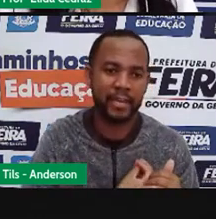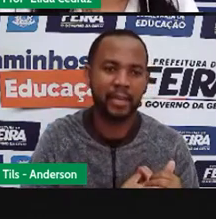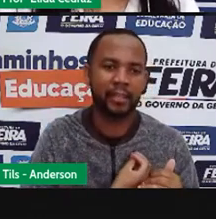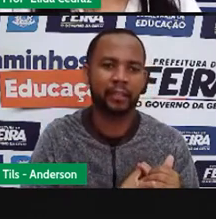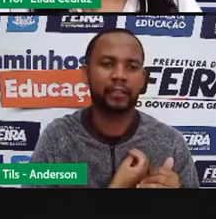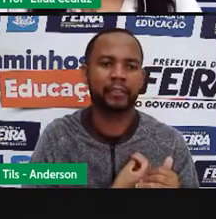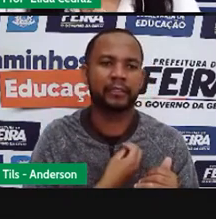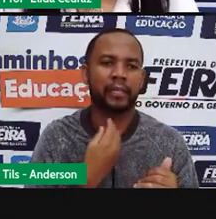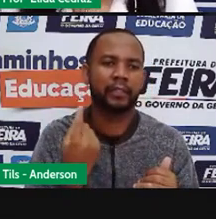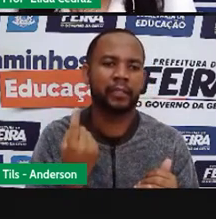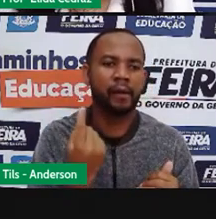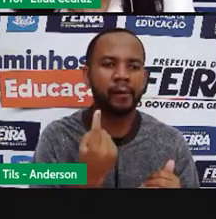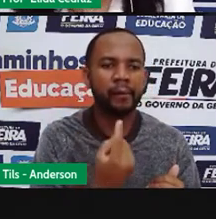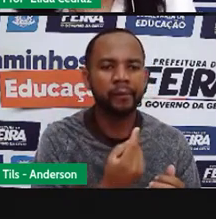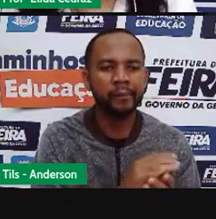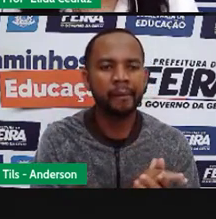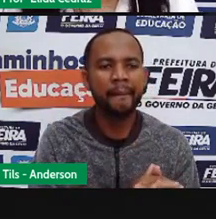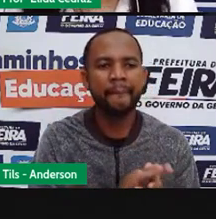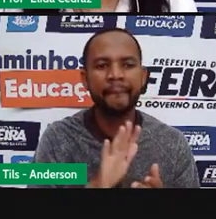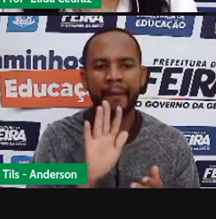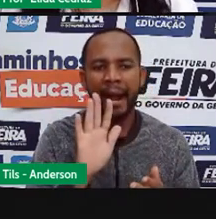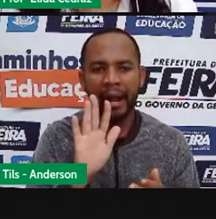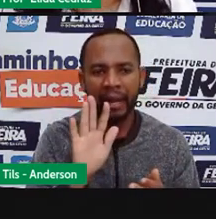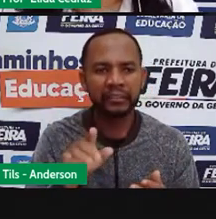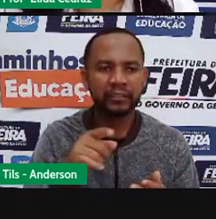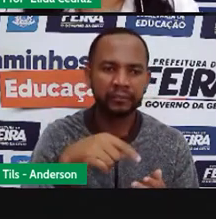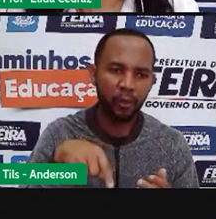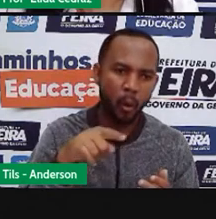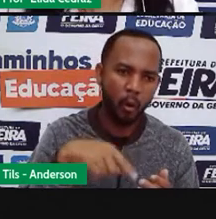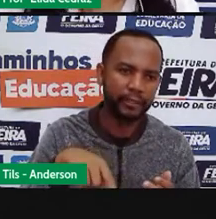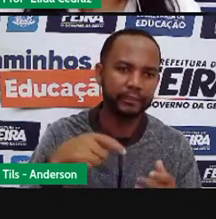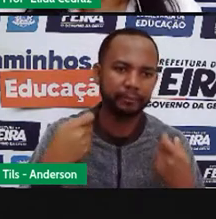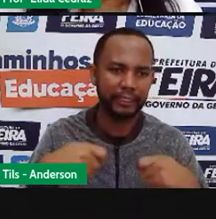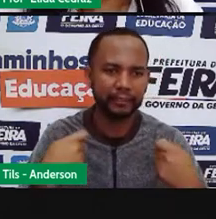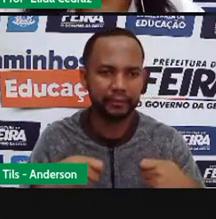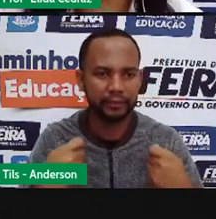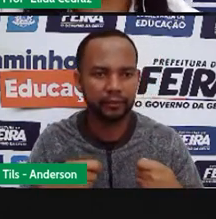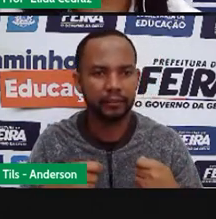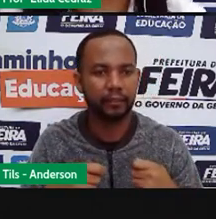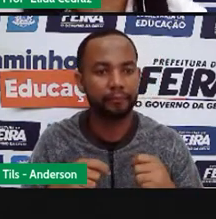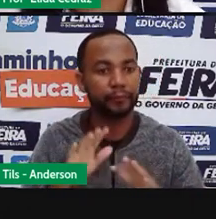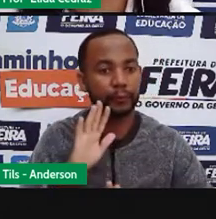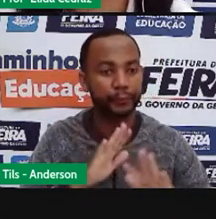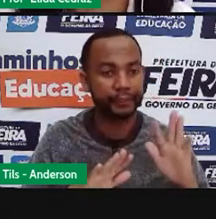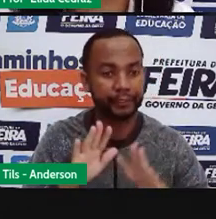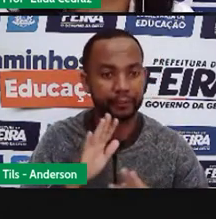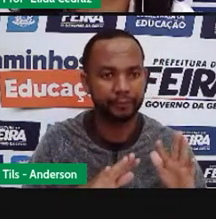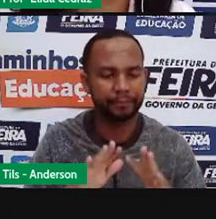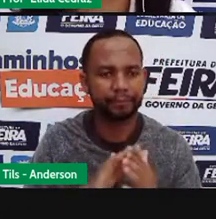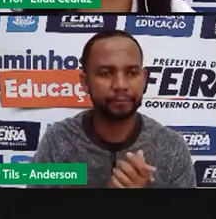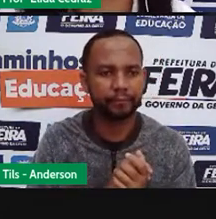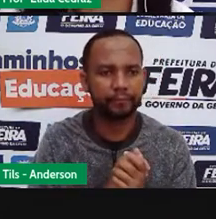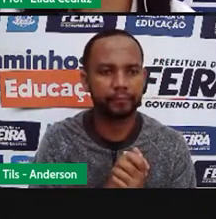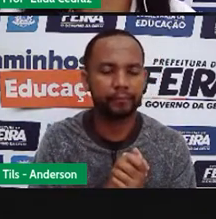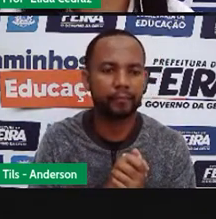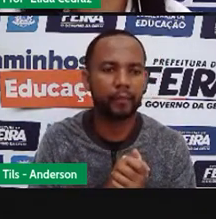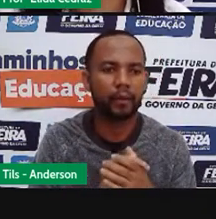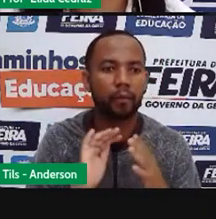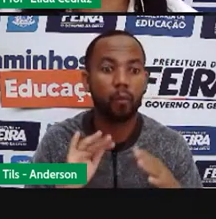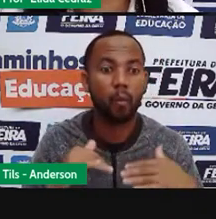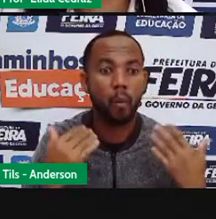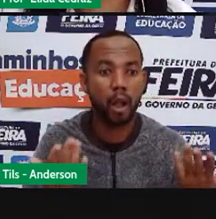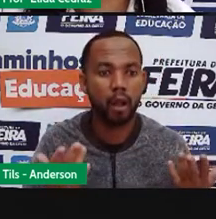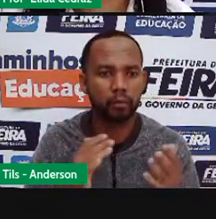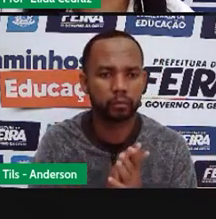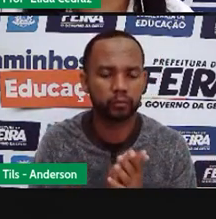vidas. Mas nós precisamos tomar cuidado com certas coisas. Então, qual é o seu